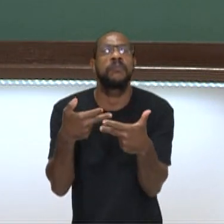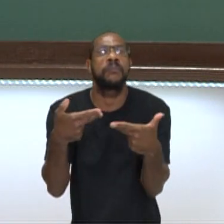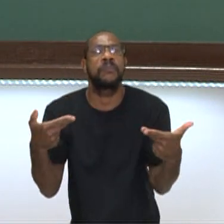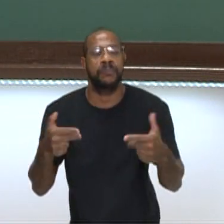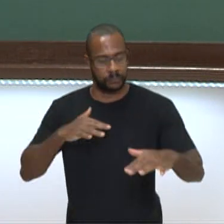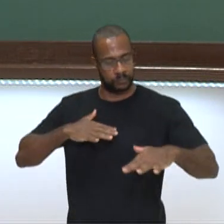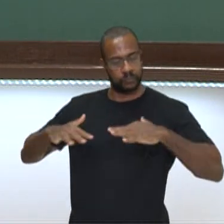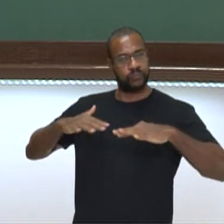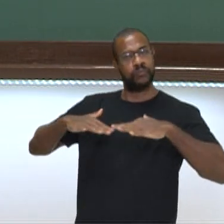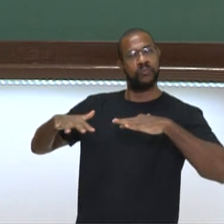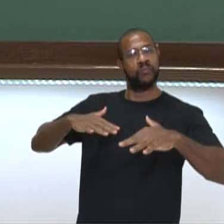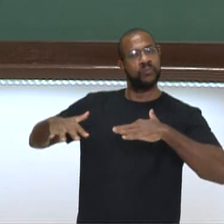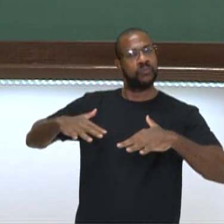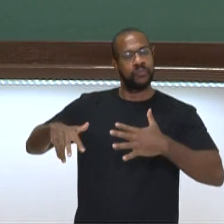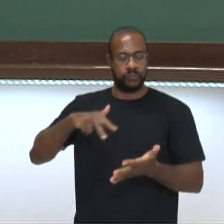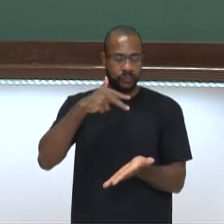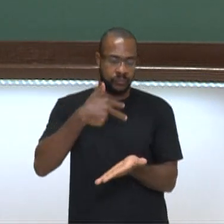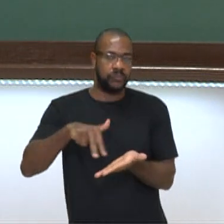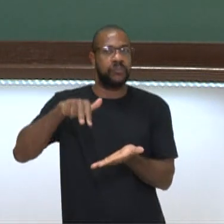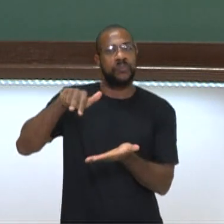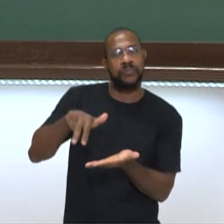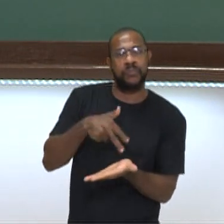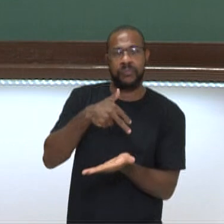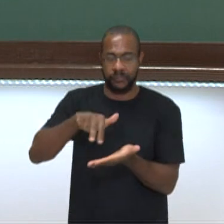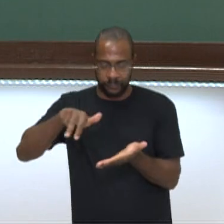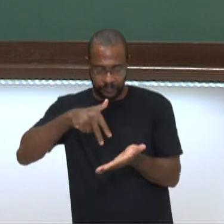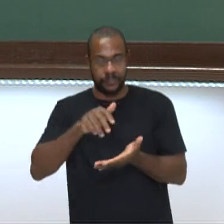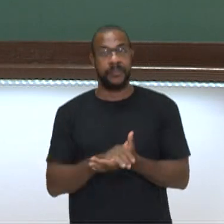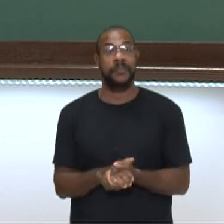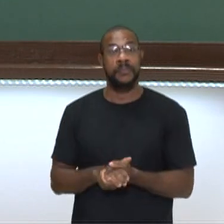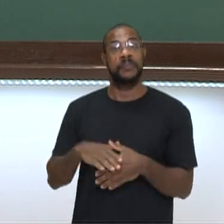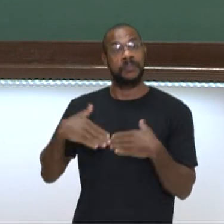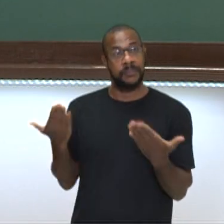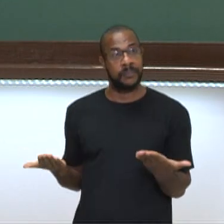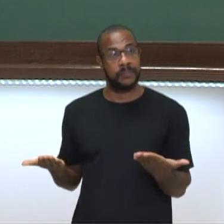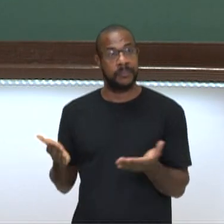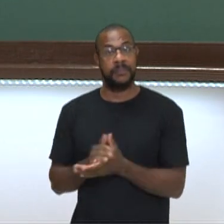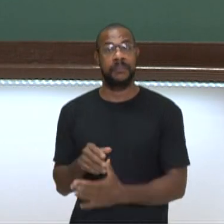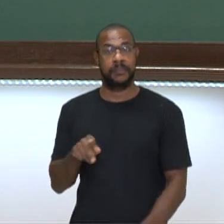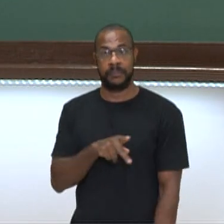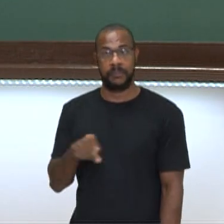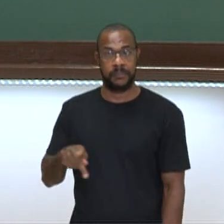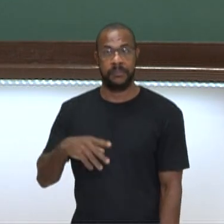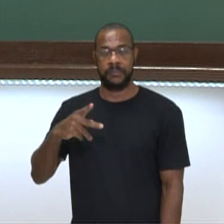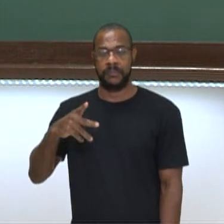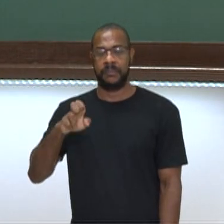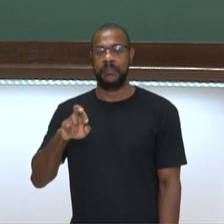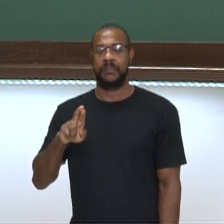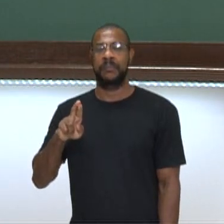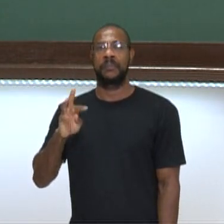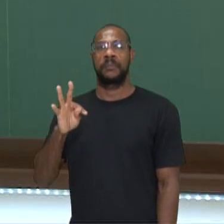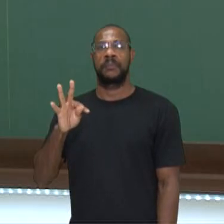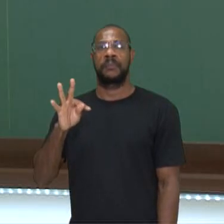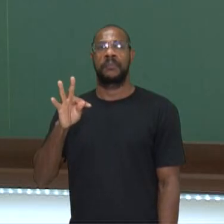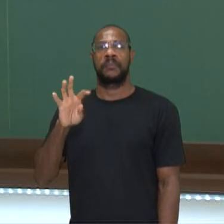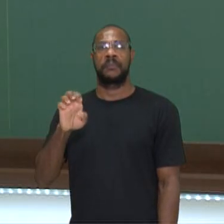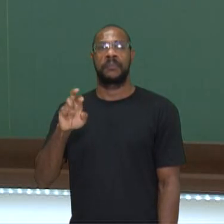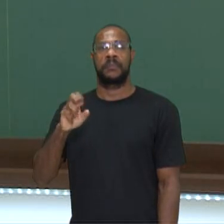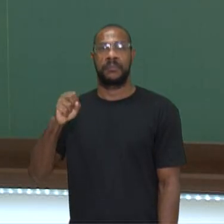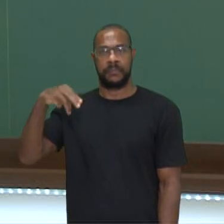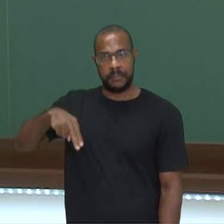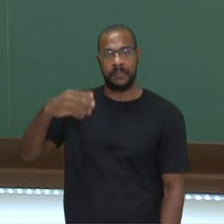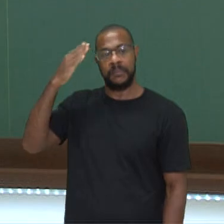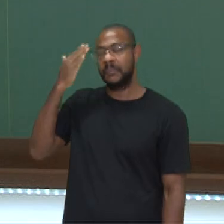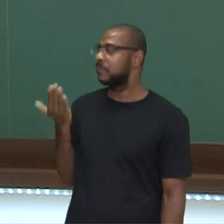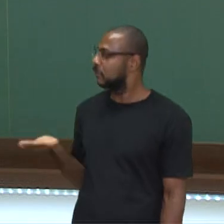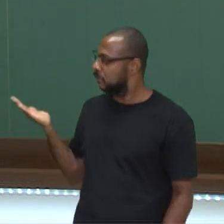movimento na dança criativa. E aqui é o professor Peterson. Então, como eu disse para